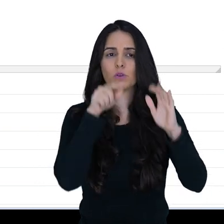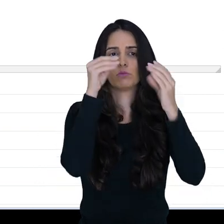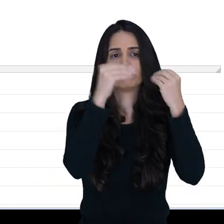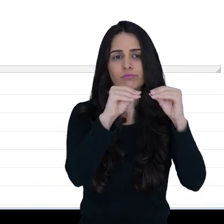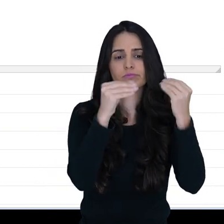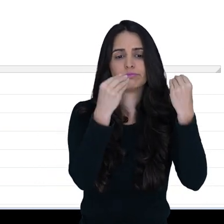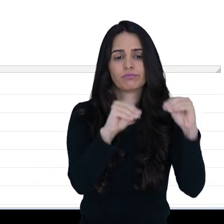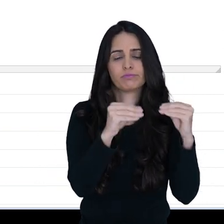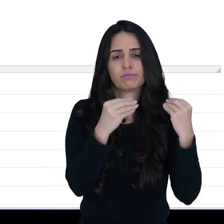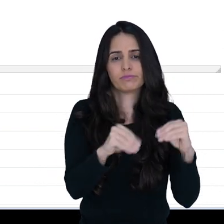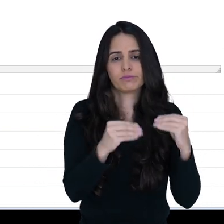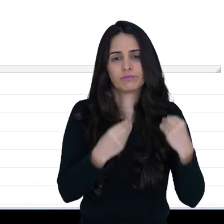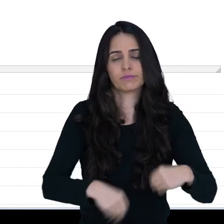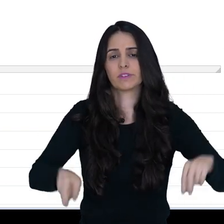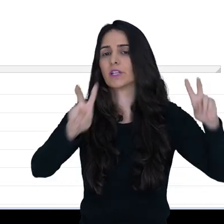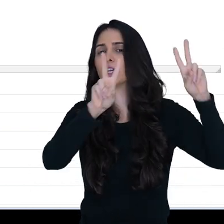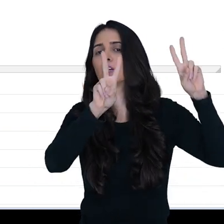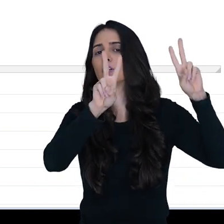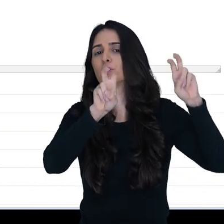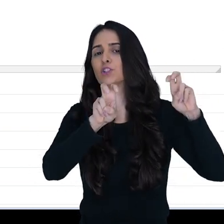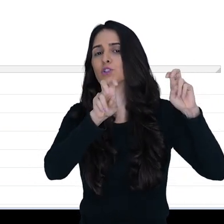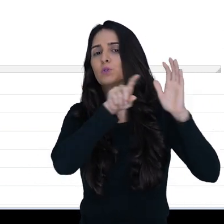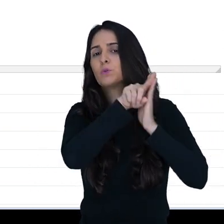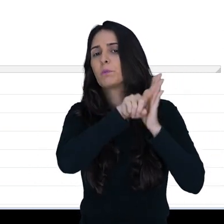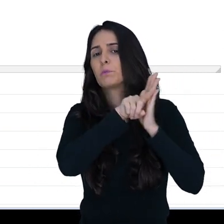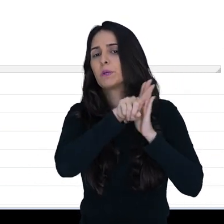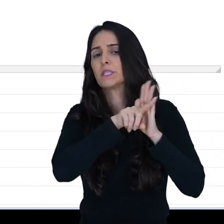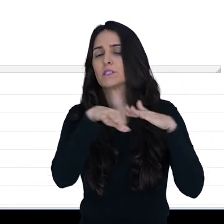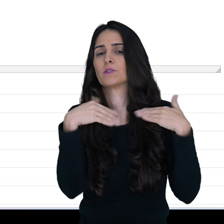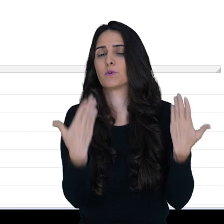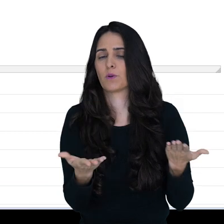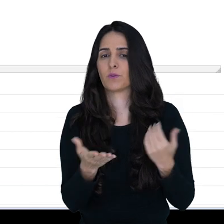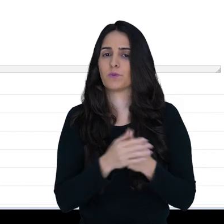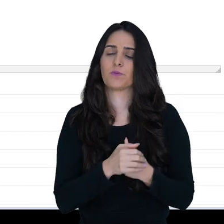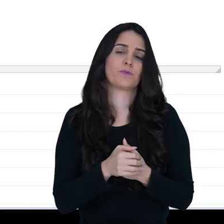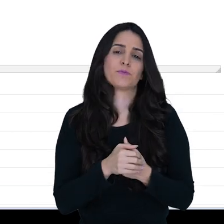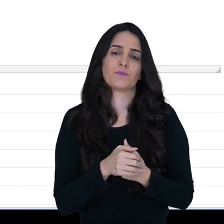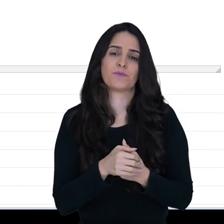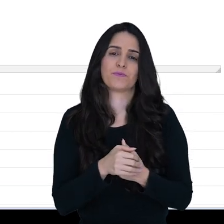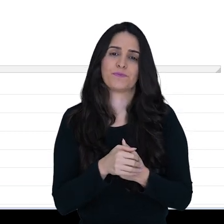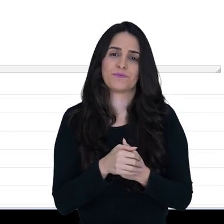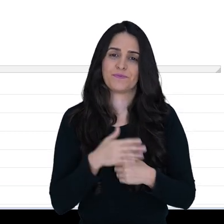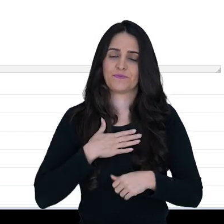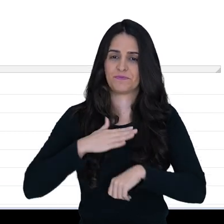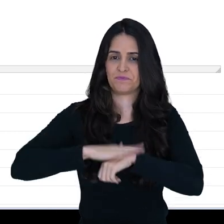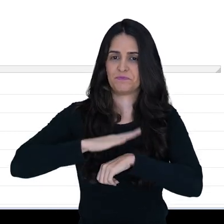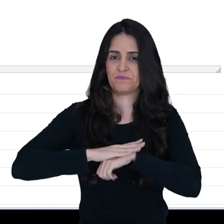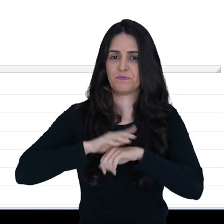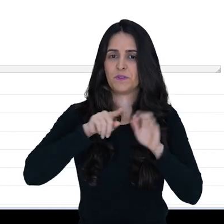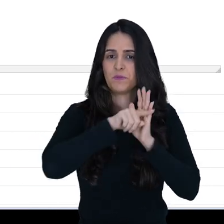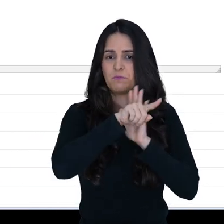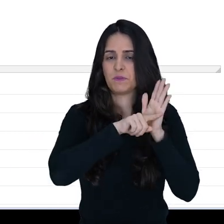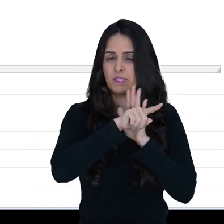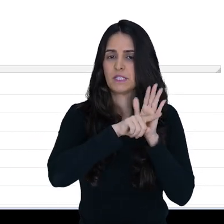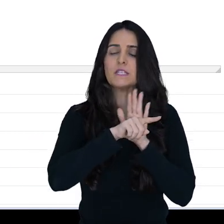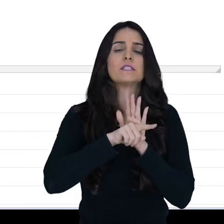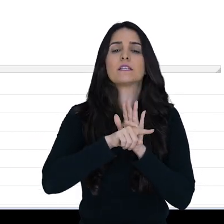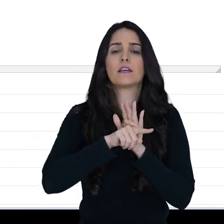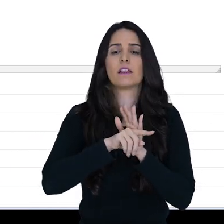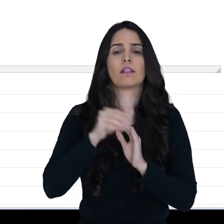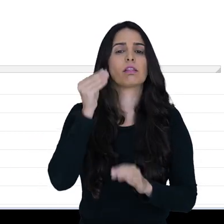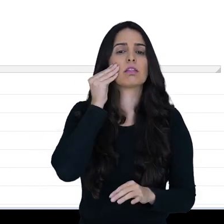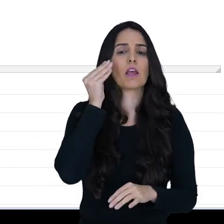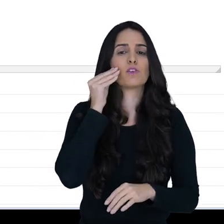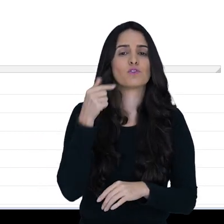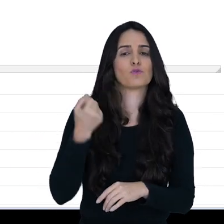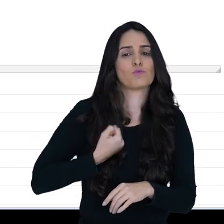a minha necessidade. E aí, eu vou colocar um título para essa pesquisa. Aqui, no caso, vai ser a minha pesquisa